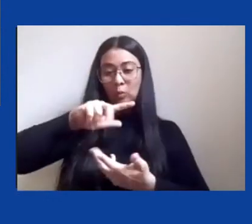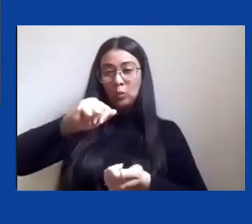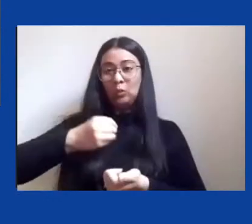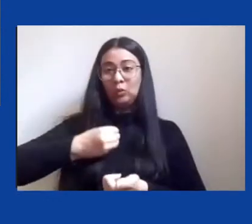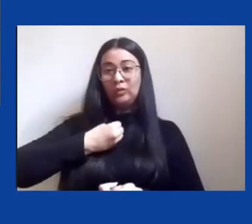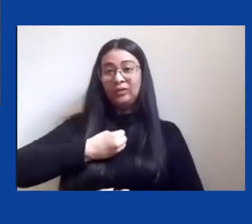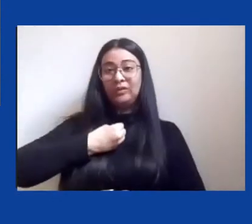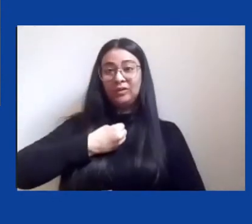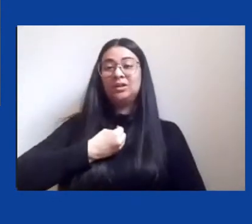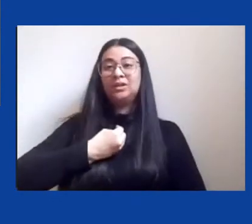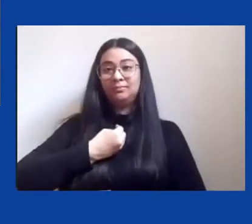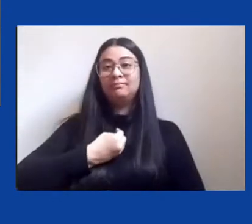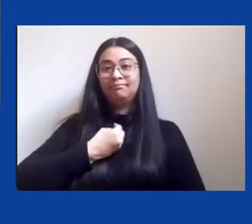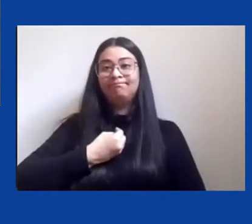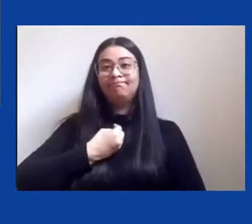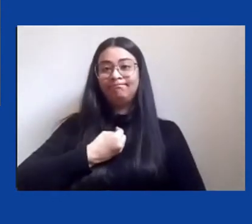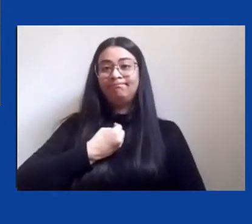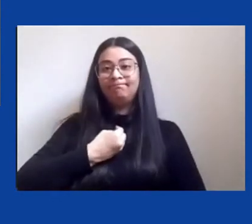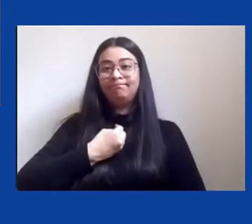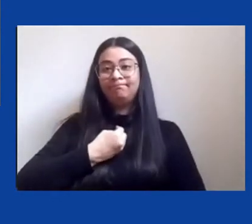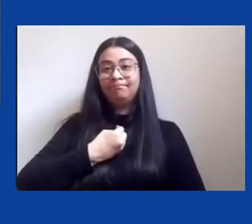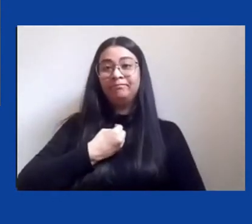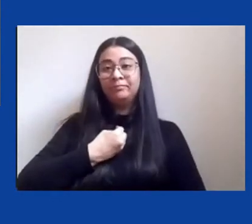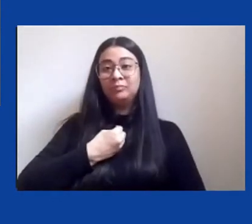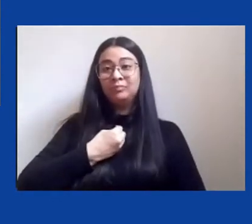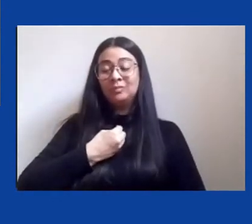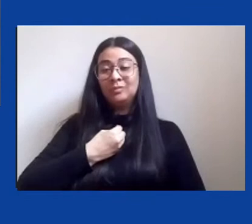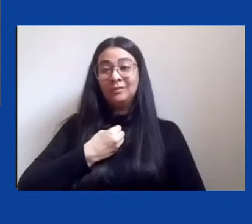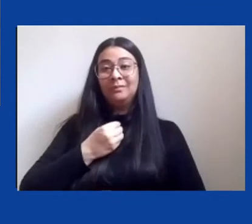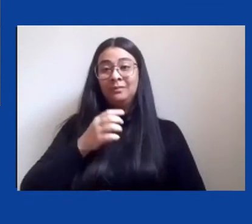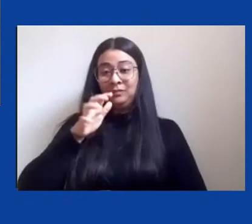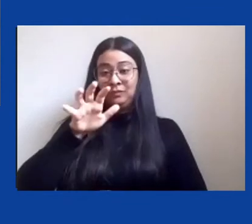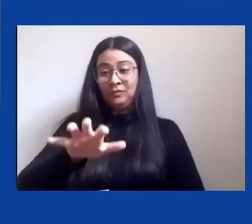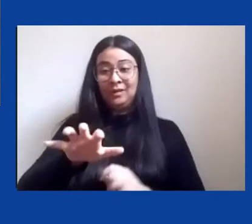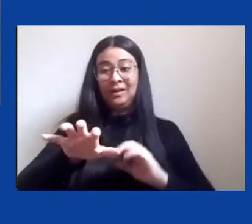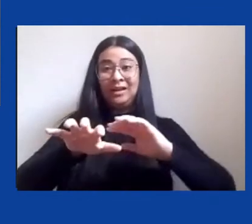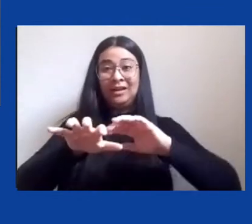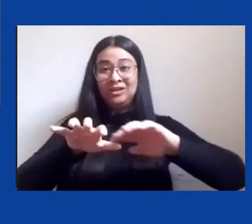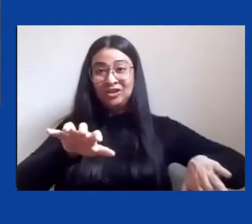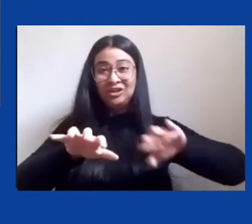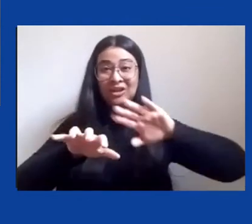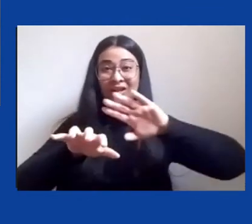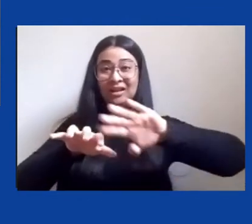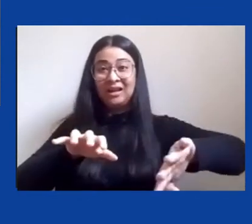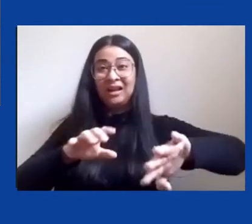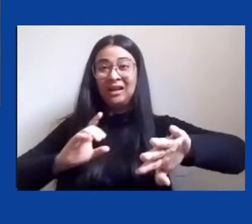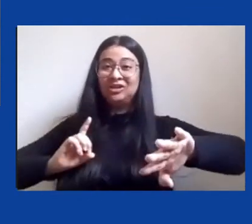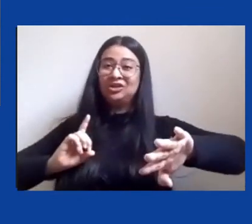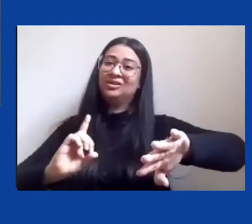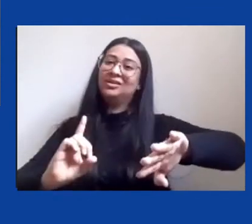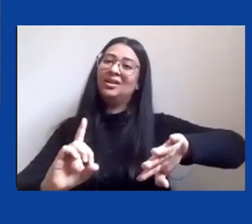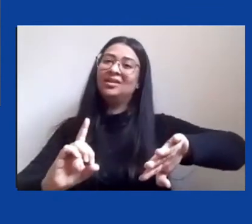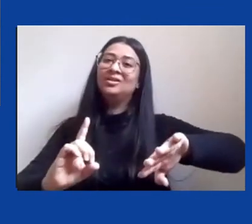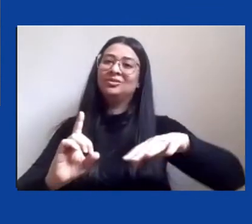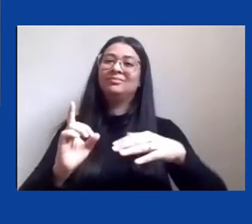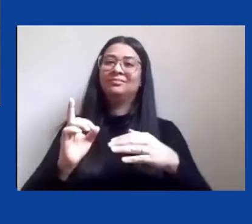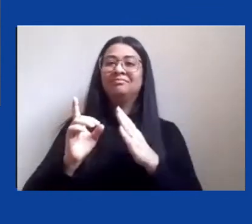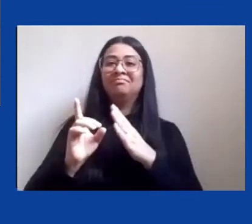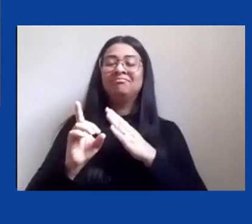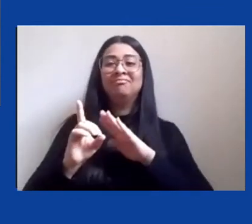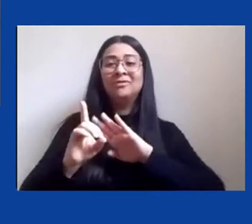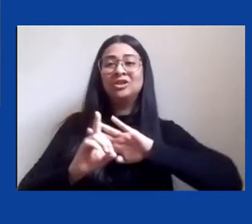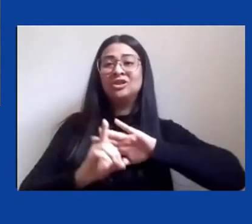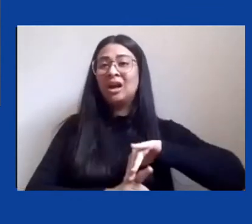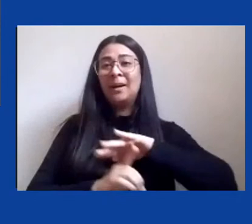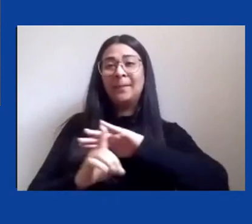nesse formato de retirada de tantos direitos conquistados duramente. Bom,